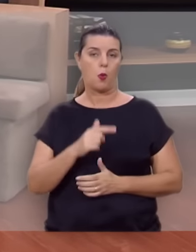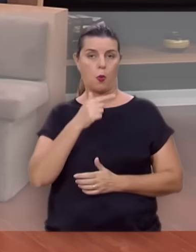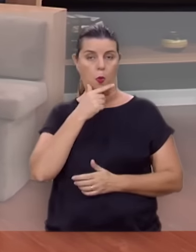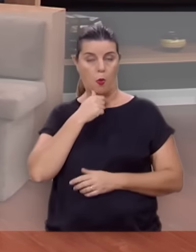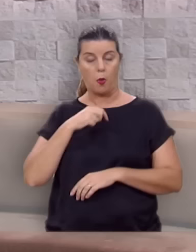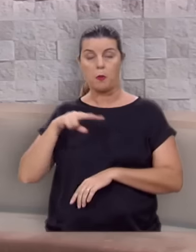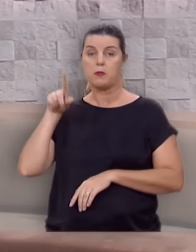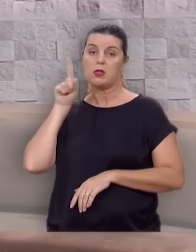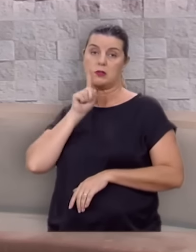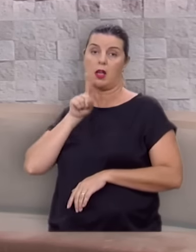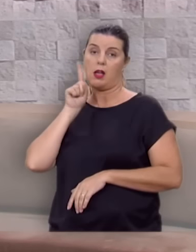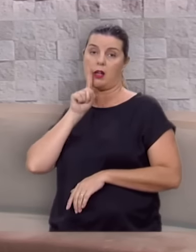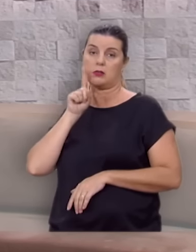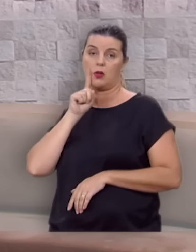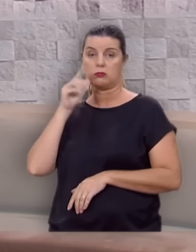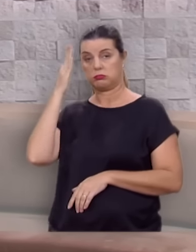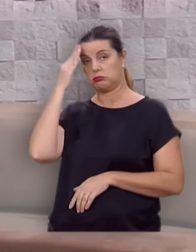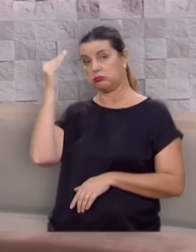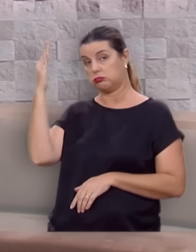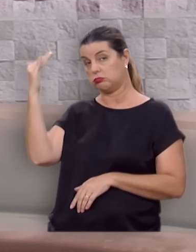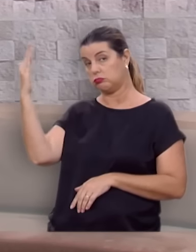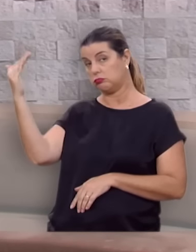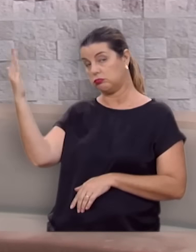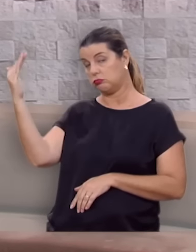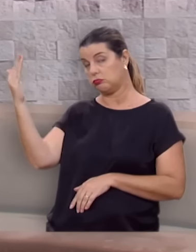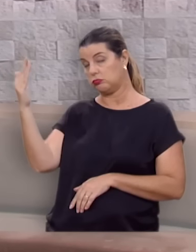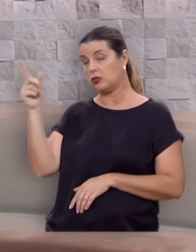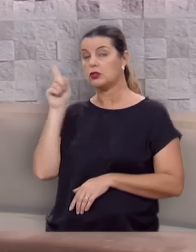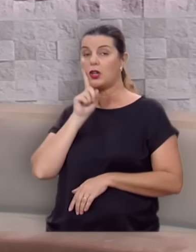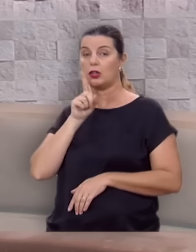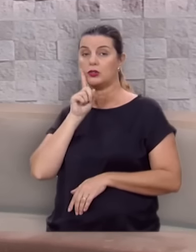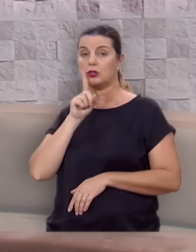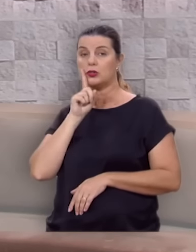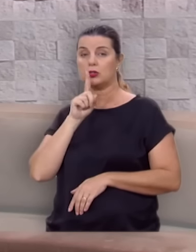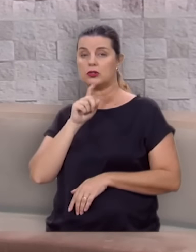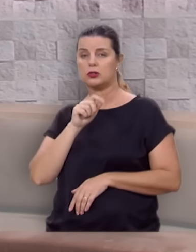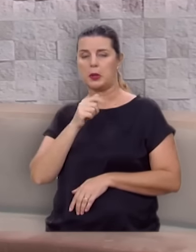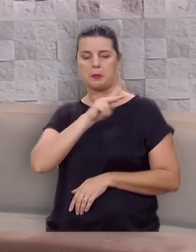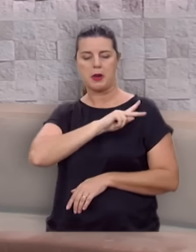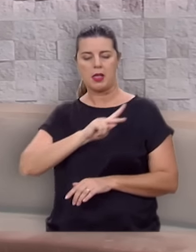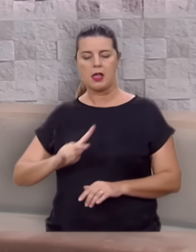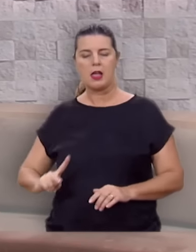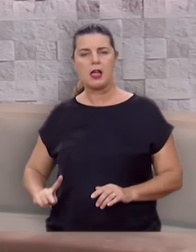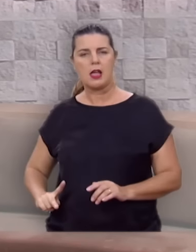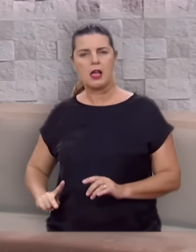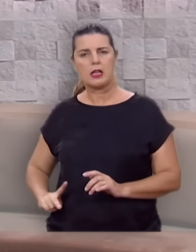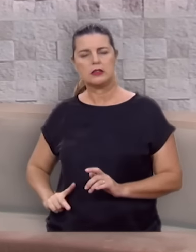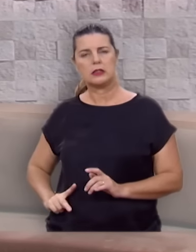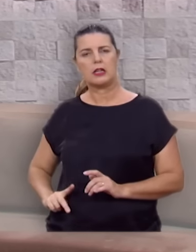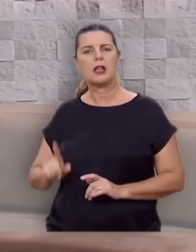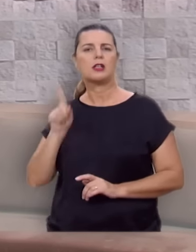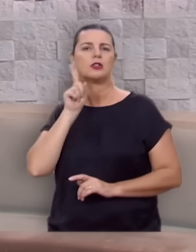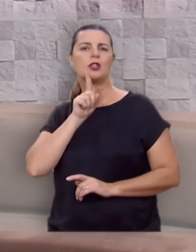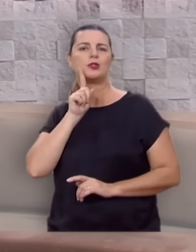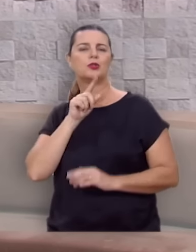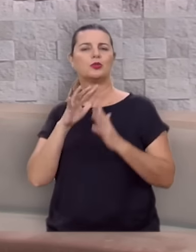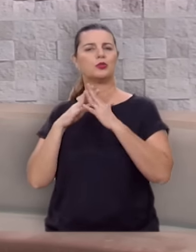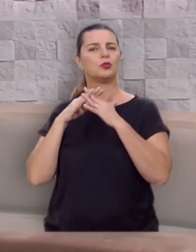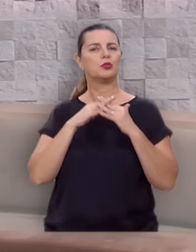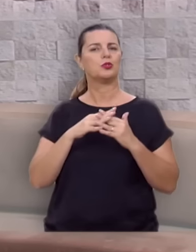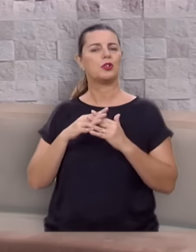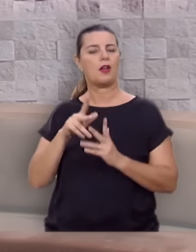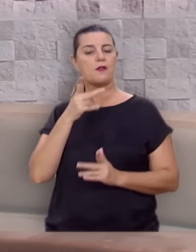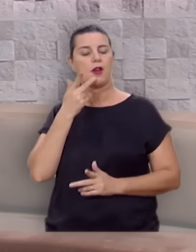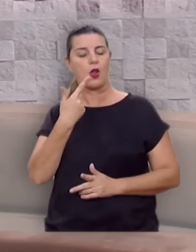Abraão Lincoln, o maior estadista norte-americano, 16º presidente dos Estados Unidos, disse